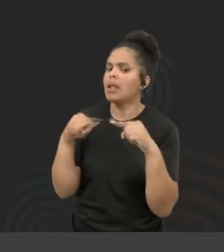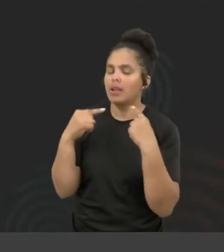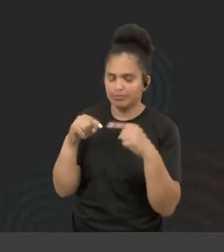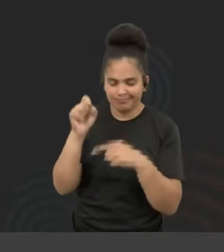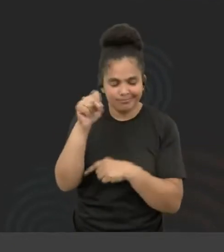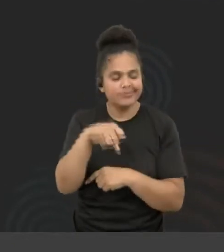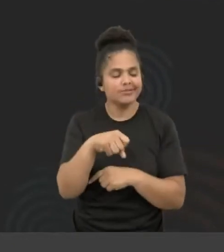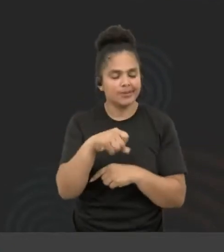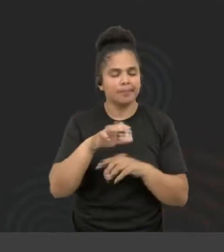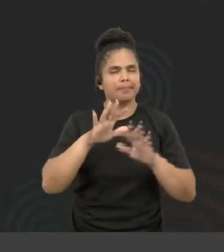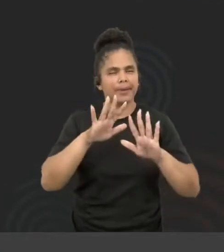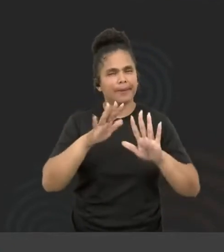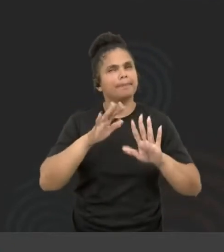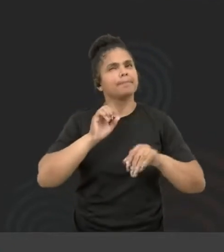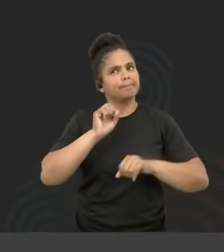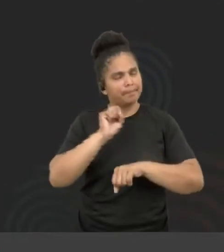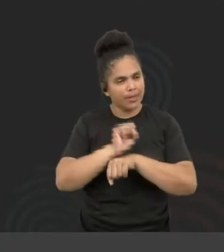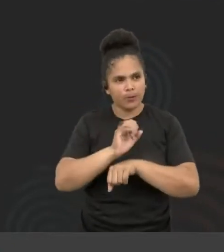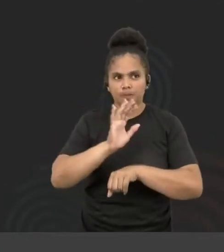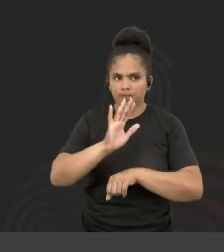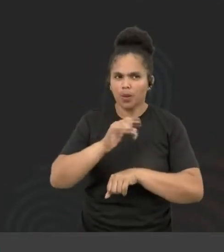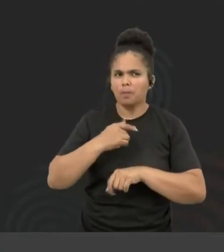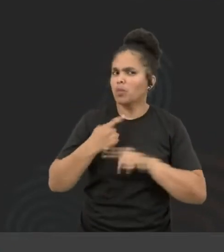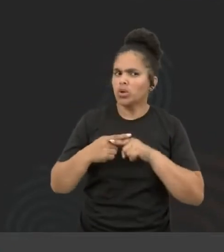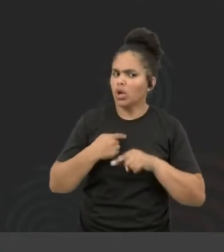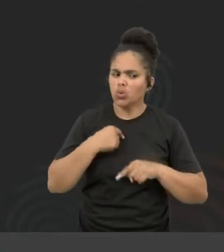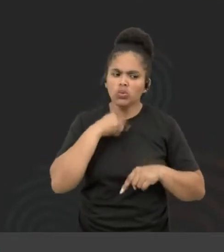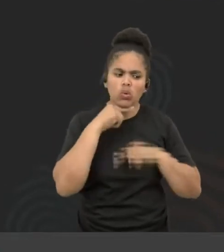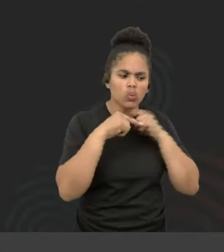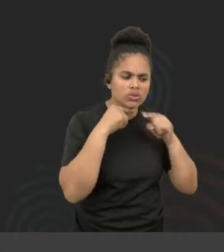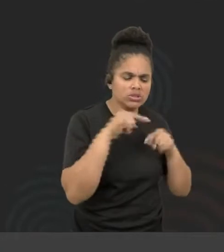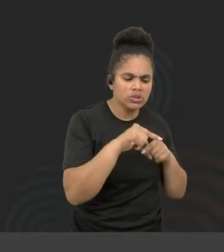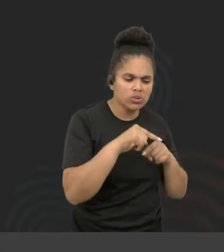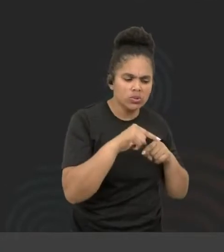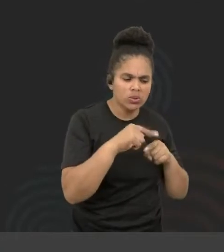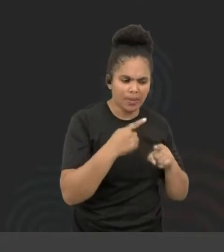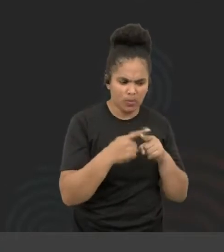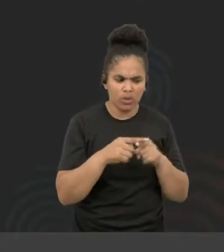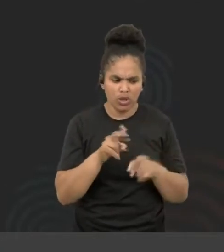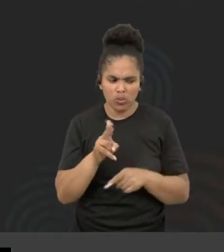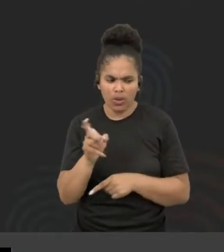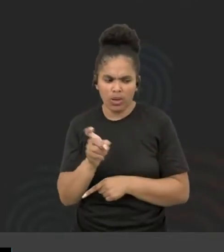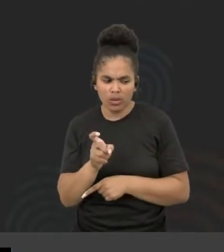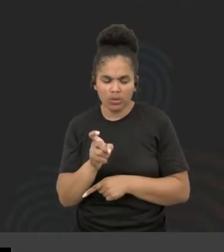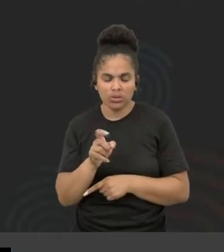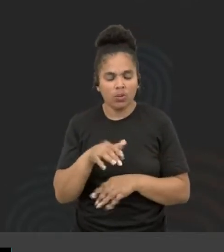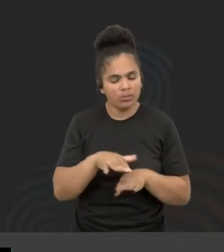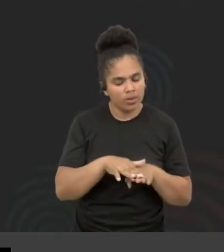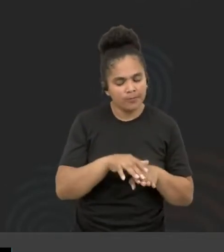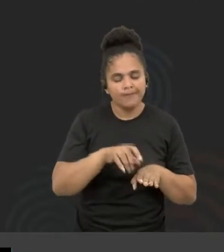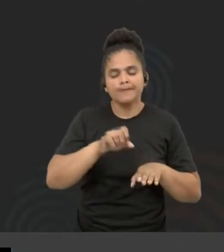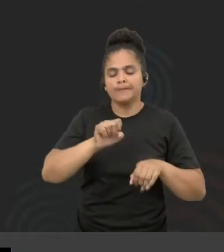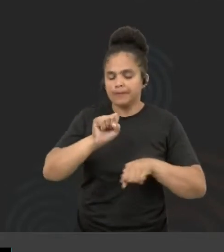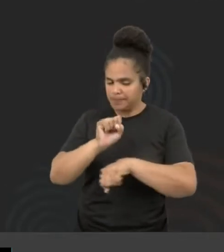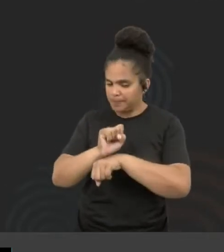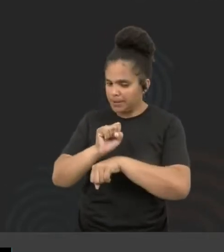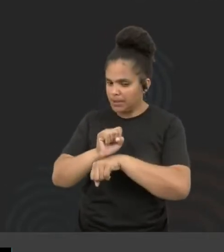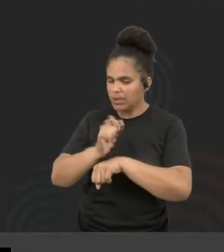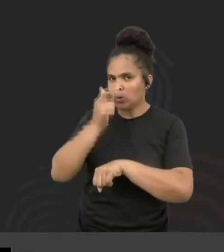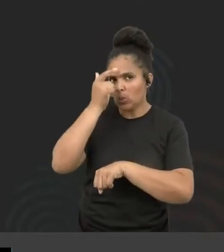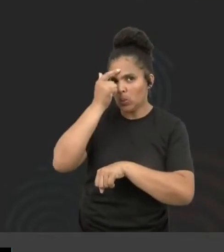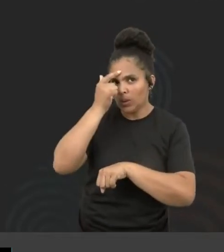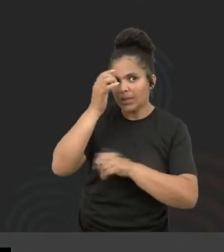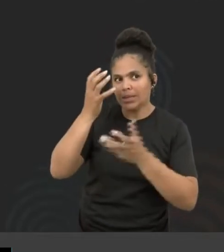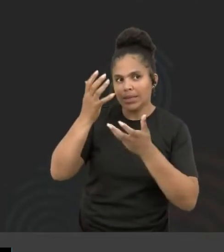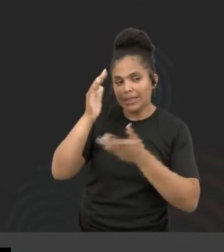Eu falei, não, pera. Por que que eu não consigo? Cinco porquês do Ex, assim. Eu dei aquele passinho para o lado e comecei a tentar entender o que